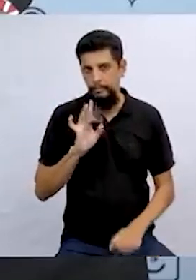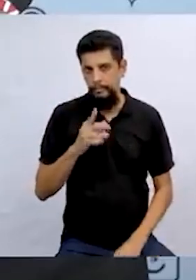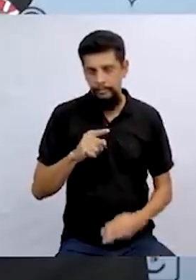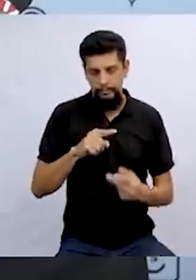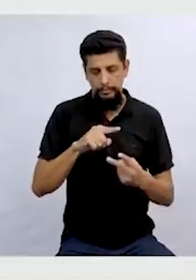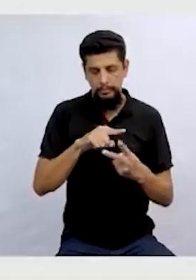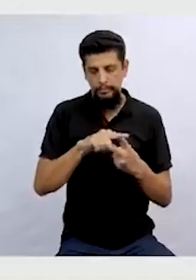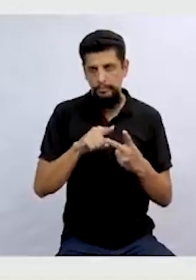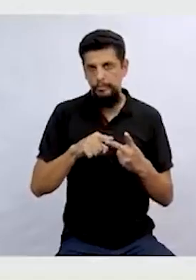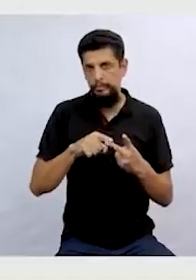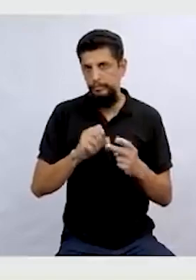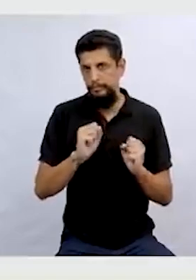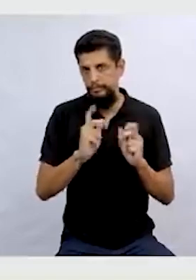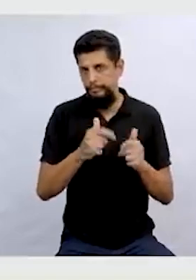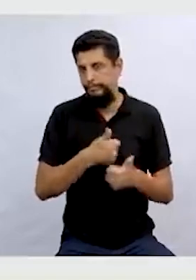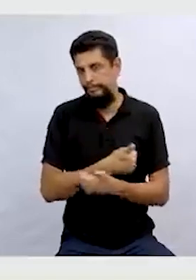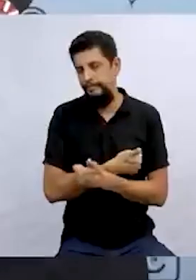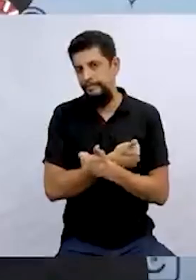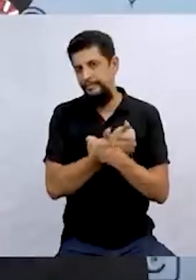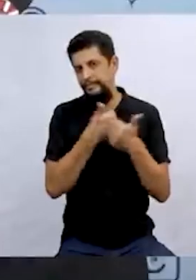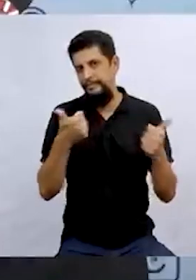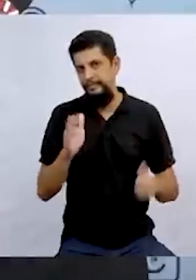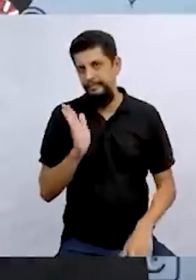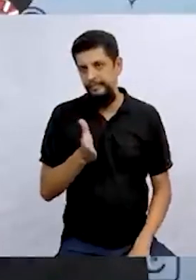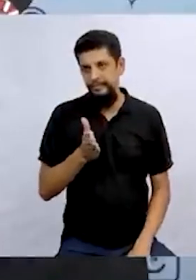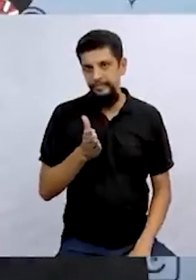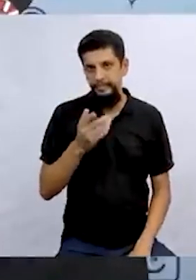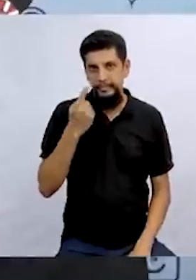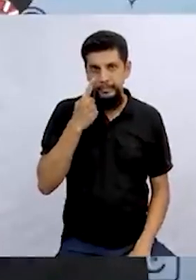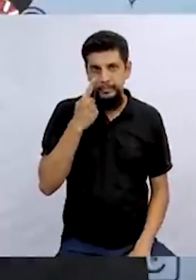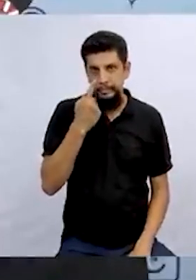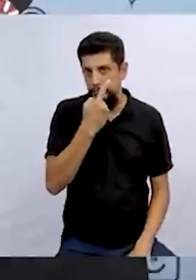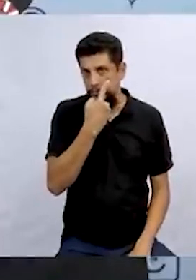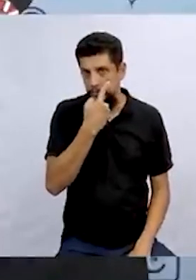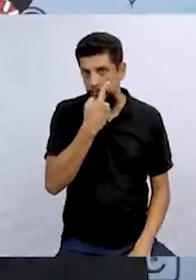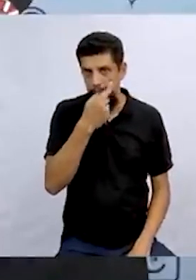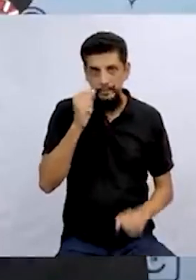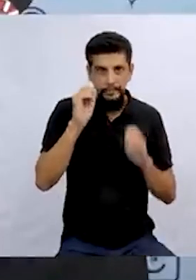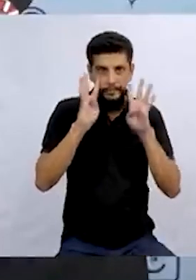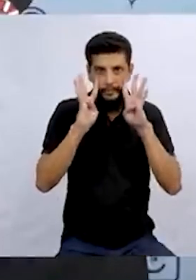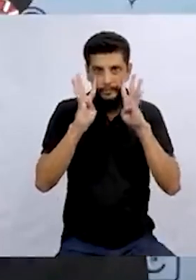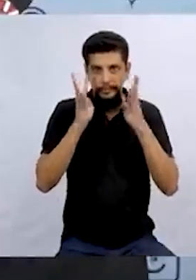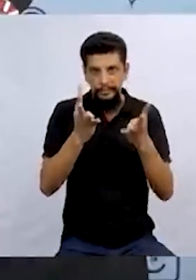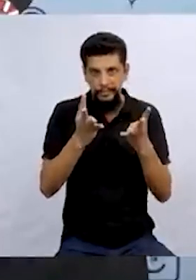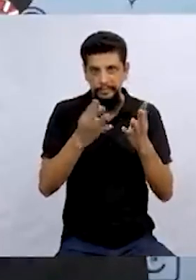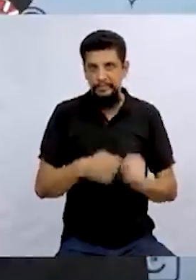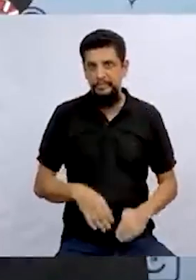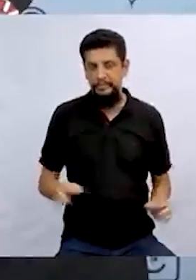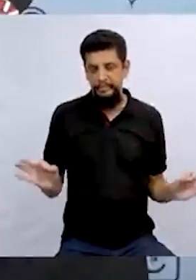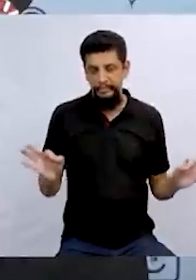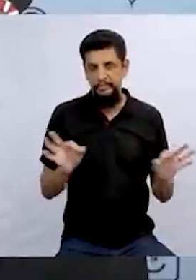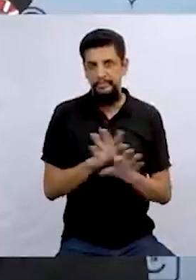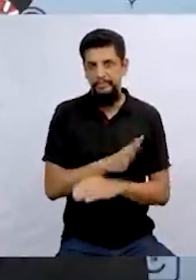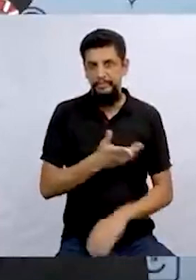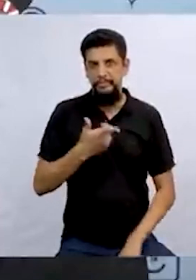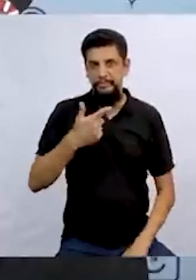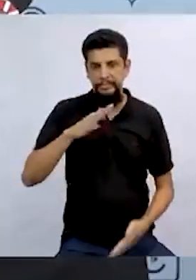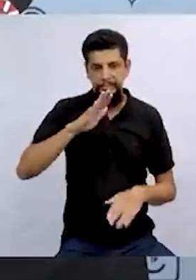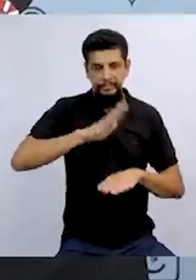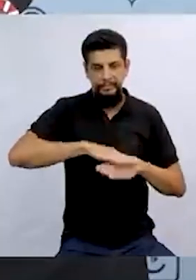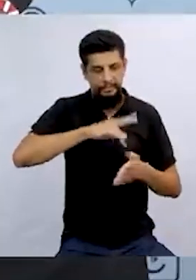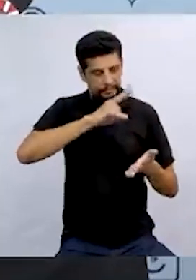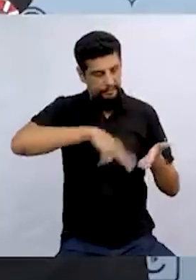Só duas. Muito bem. Já está com os olhos super atentos. Pronto pra